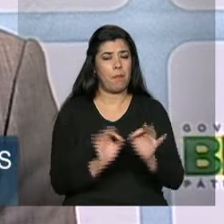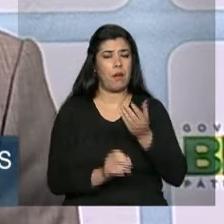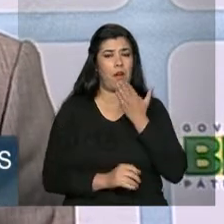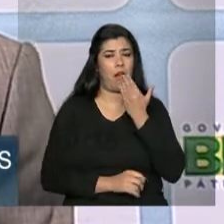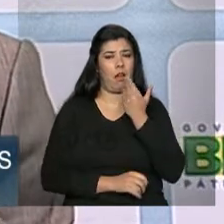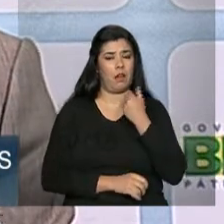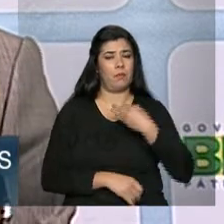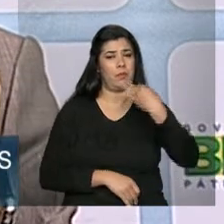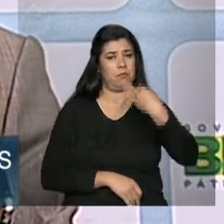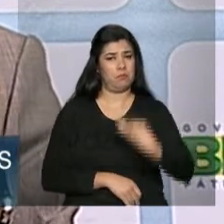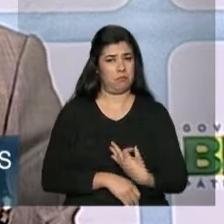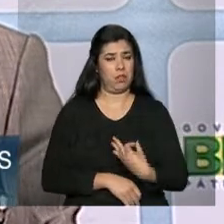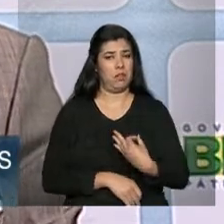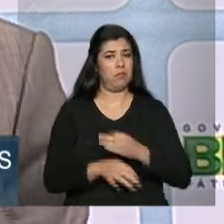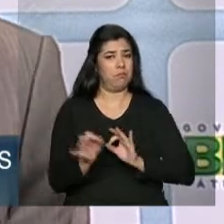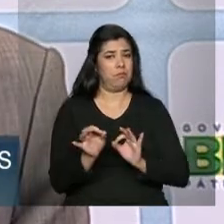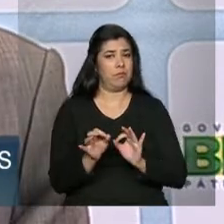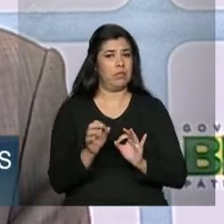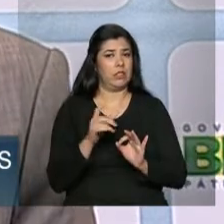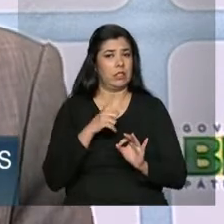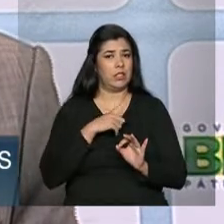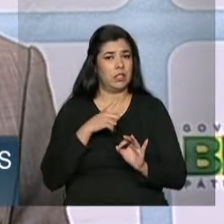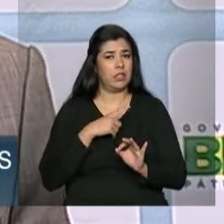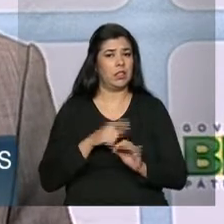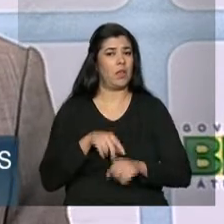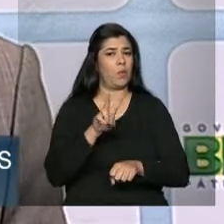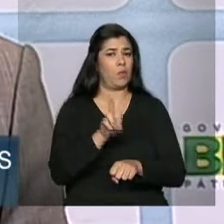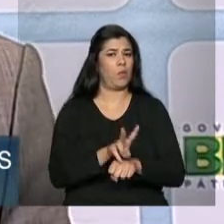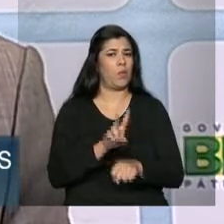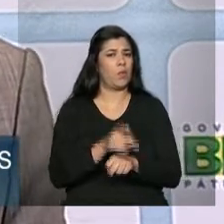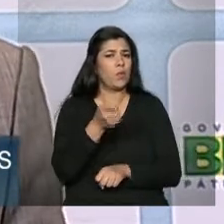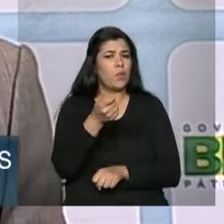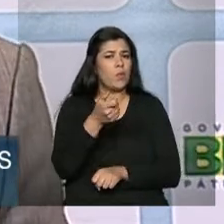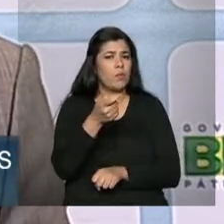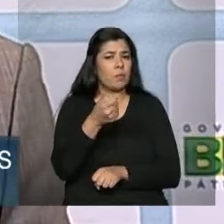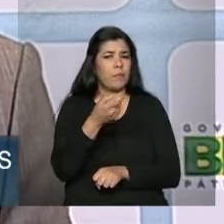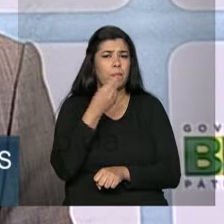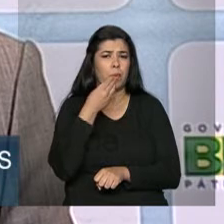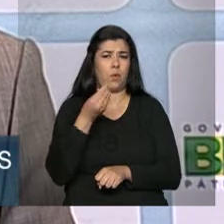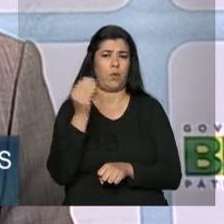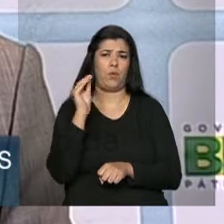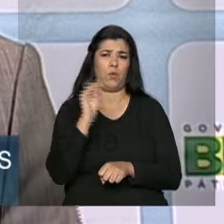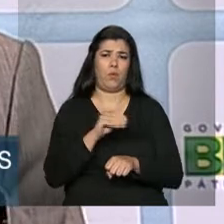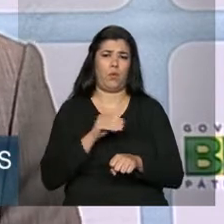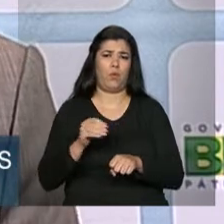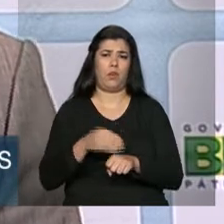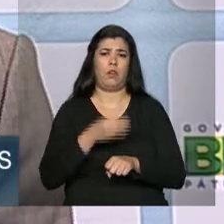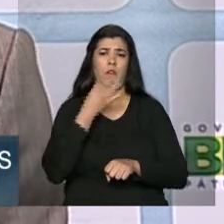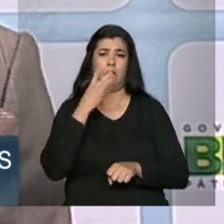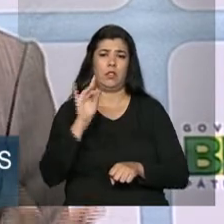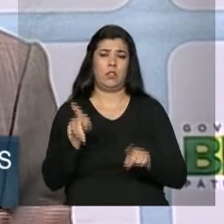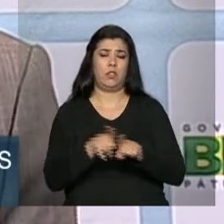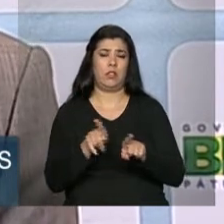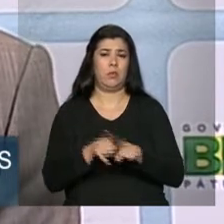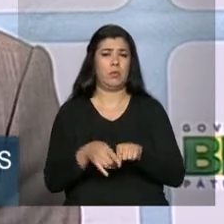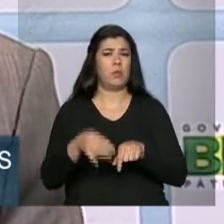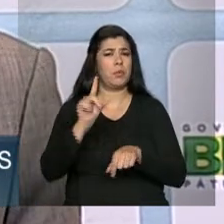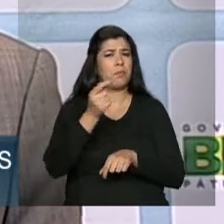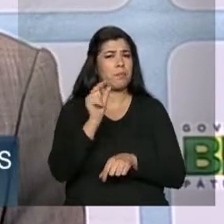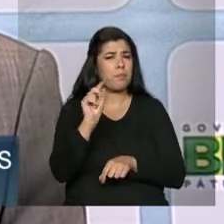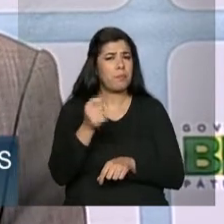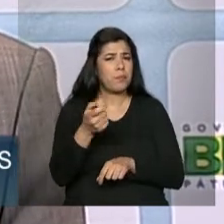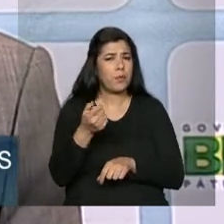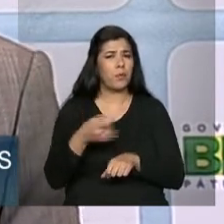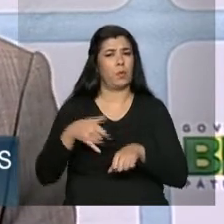que manere no sal, no açúcar, no óleo, nas gorduras, e que tenha equilíbrio. Isso é